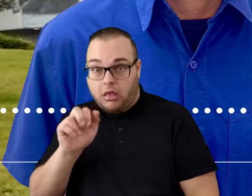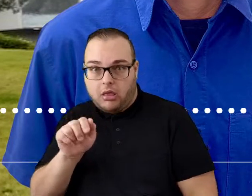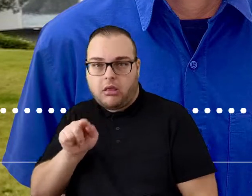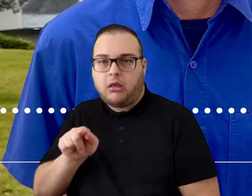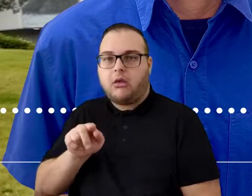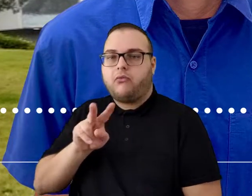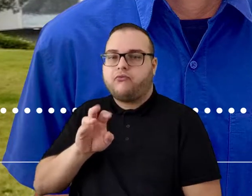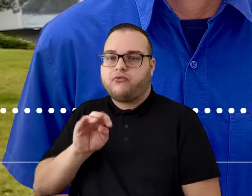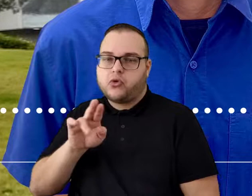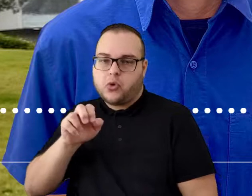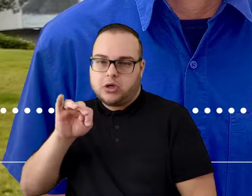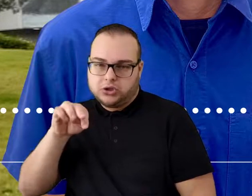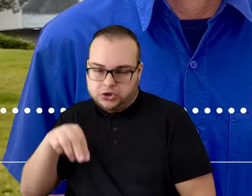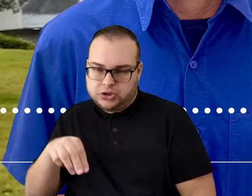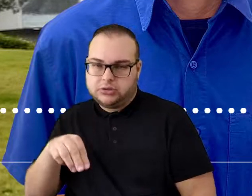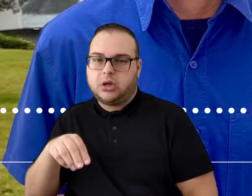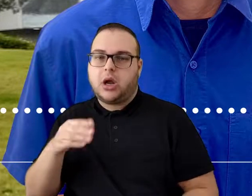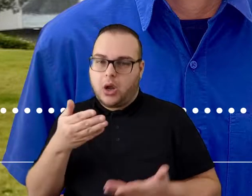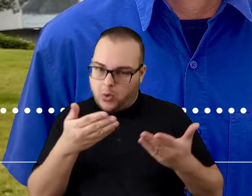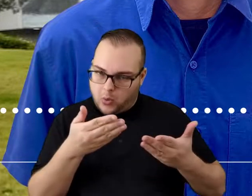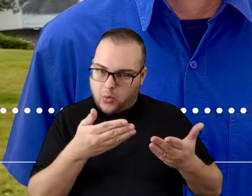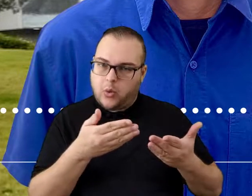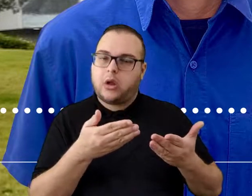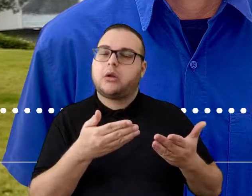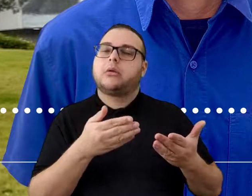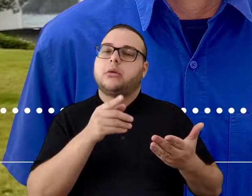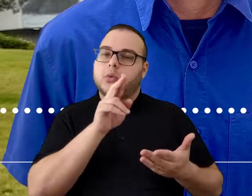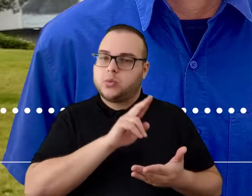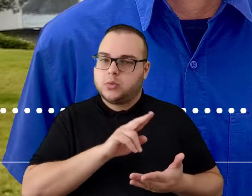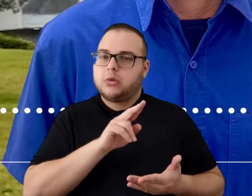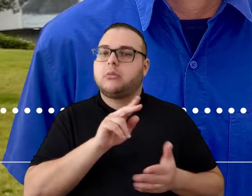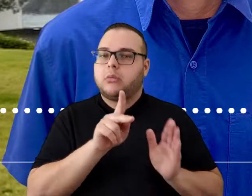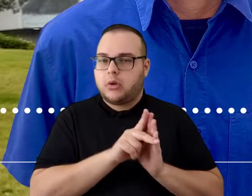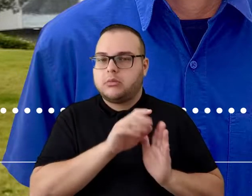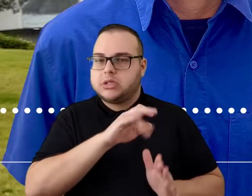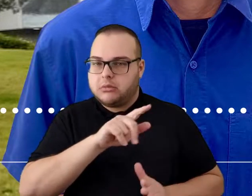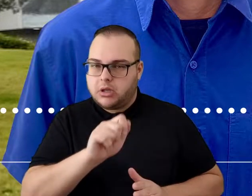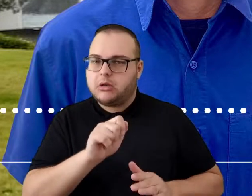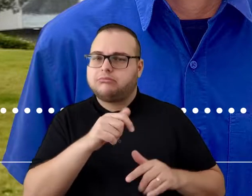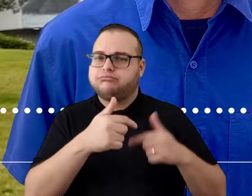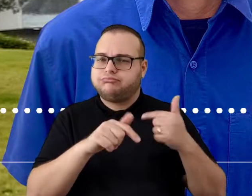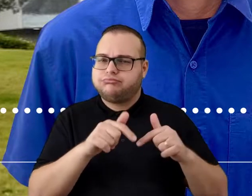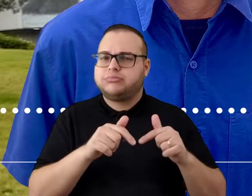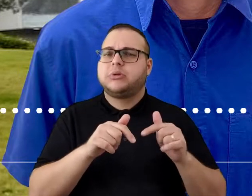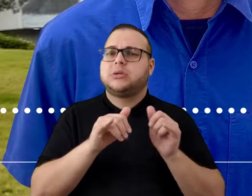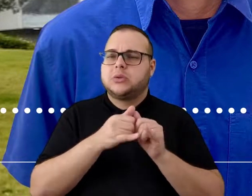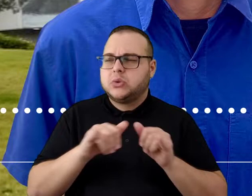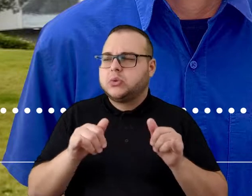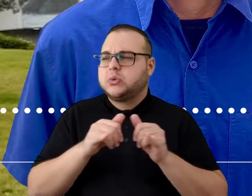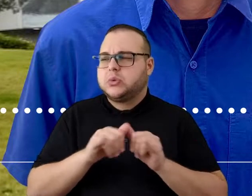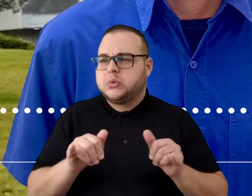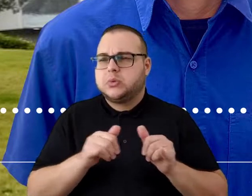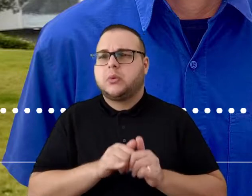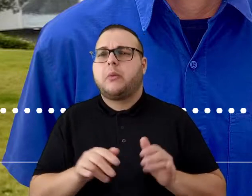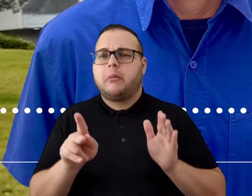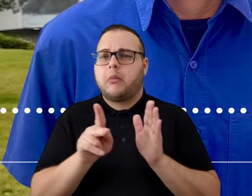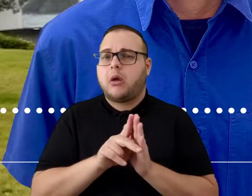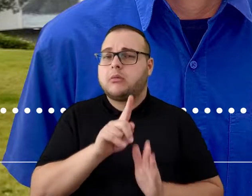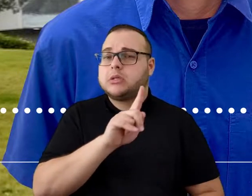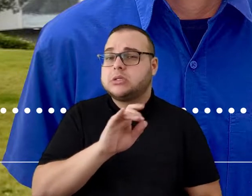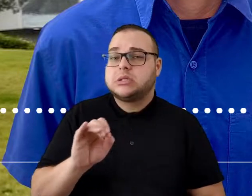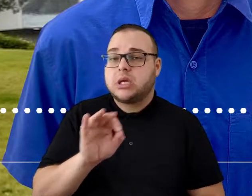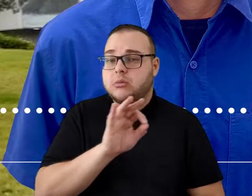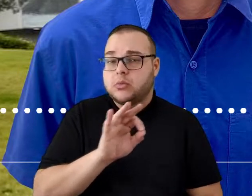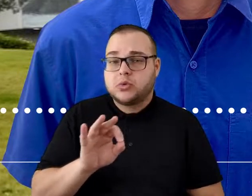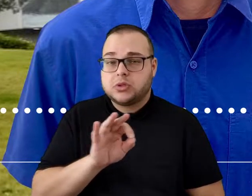próprias e outras seis por meio de consórcio. Elas permitem que a gente atenda 100% da eletricidade consumida